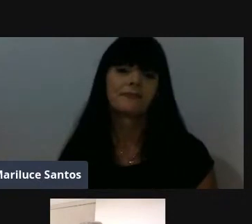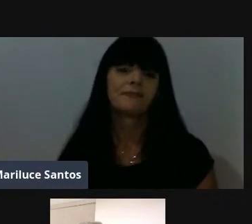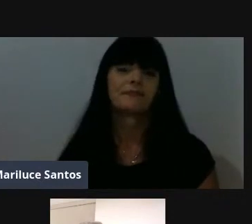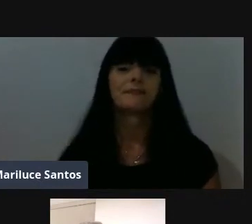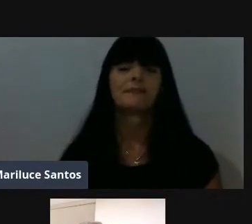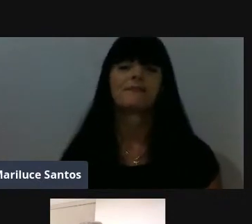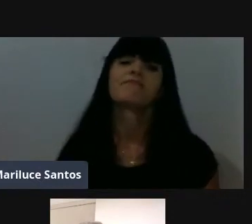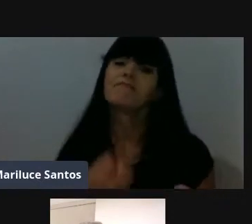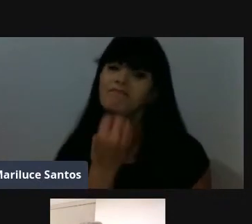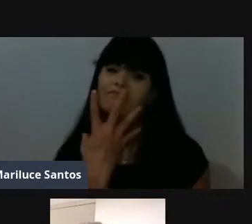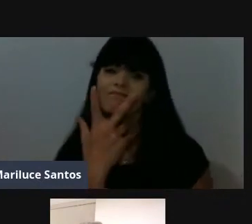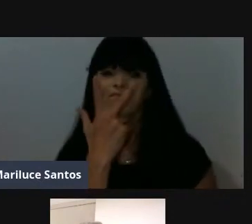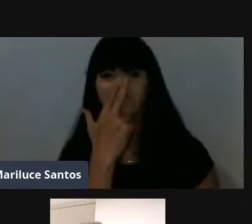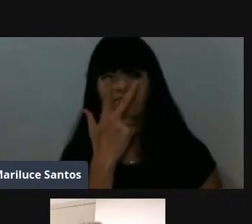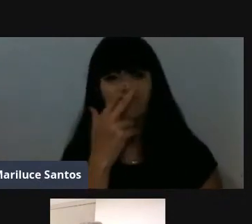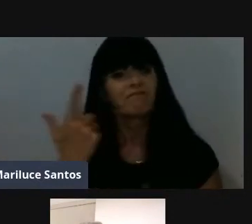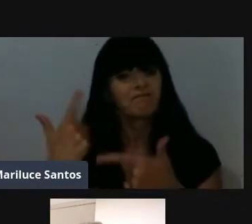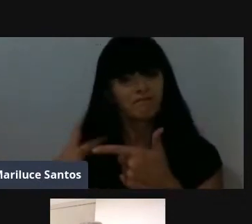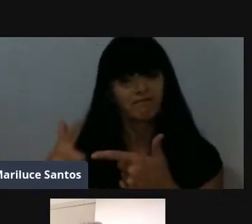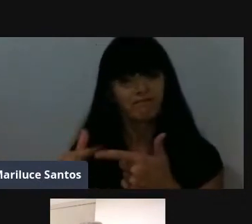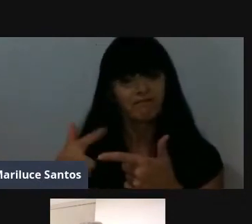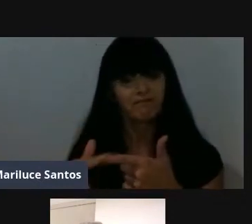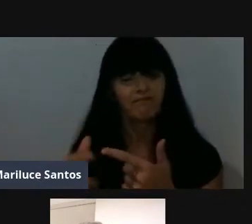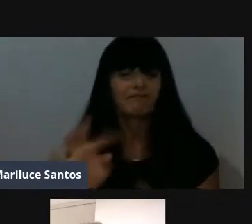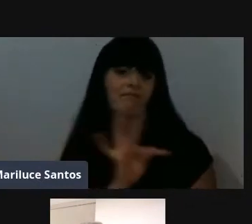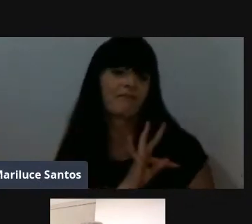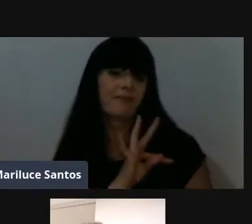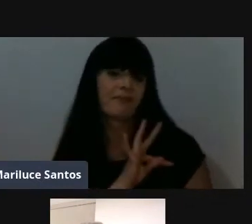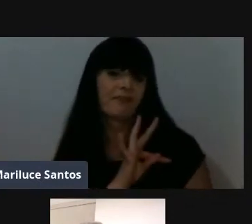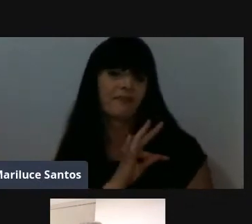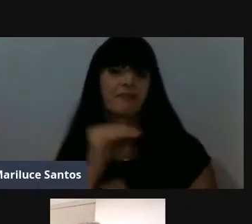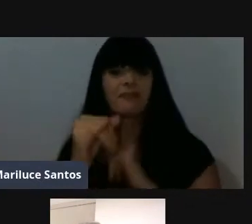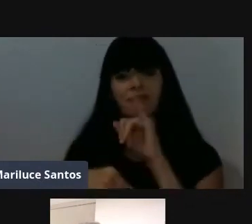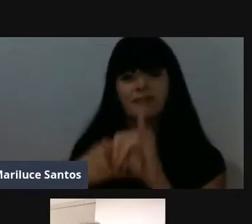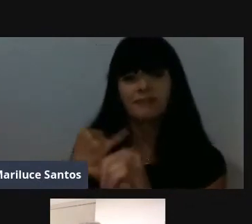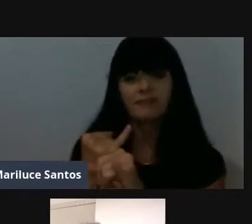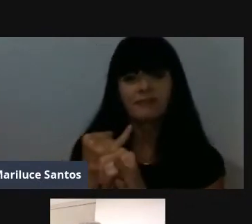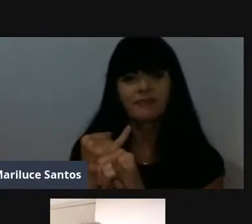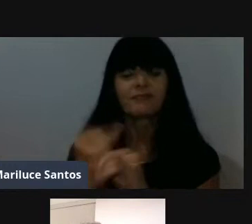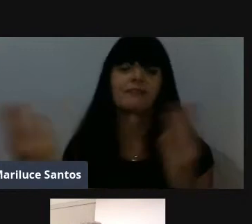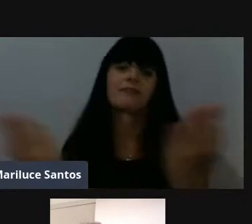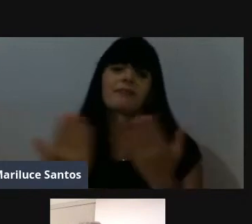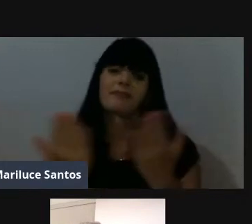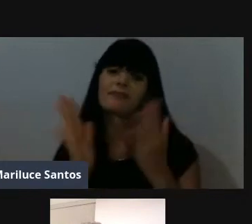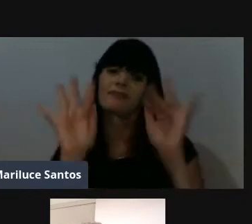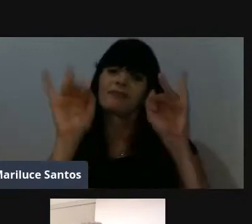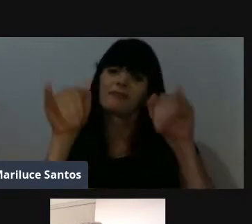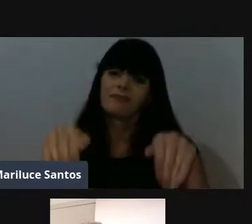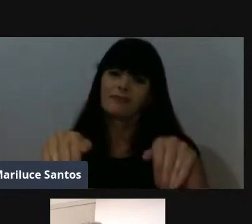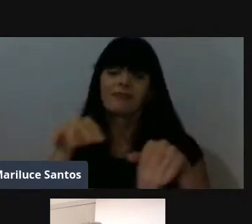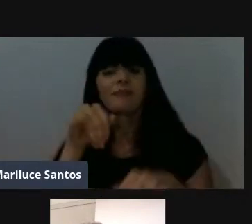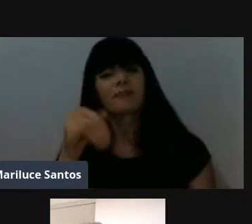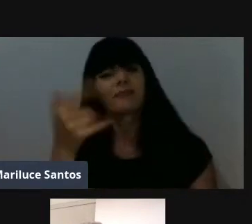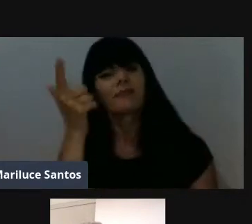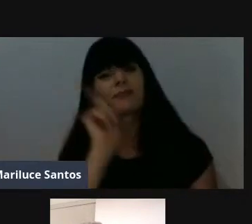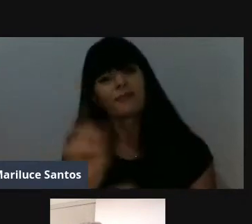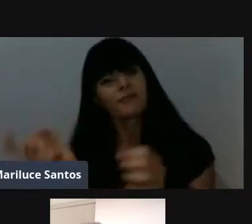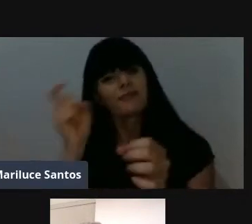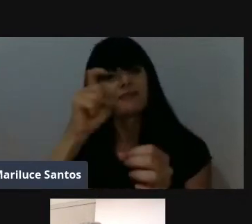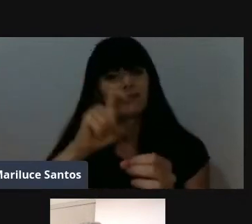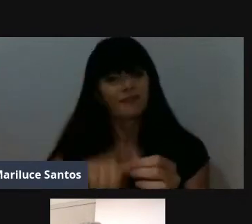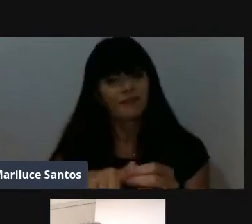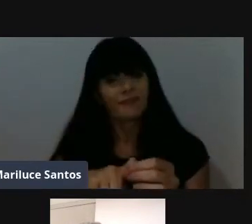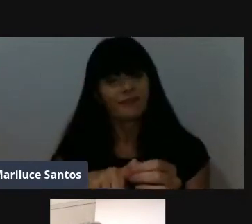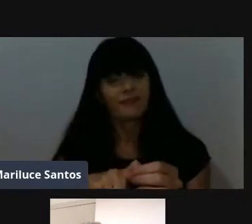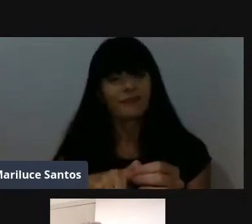Bom, parece que a Christiana teve um probleminha ali com a internet, eu vou encerrando, se ela conseguir voltar, a gente